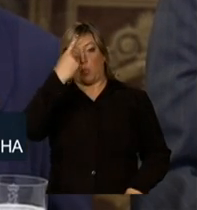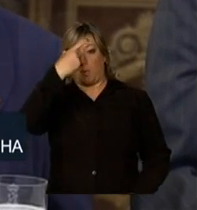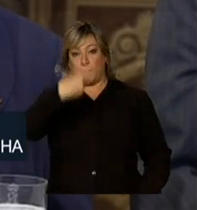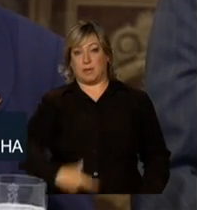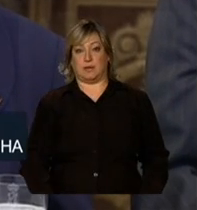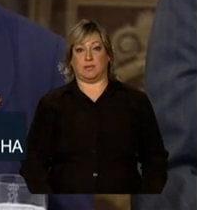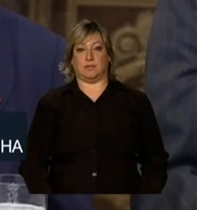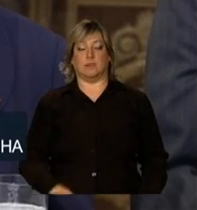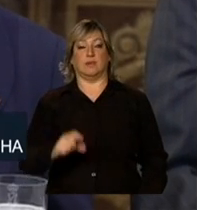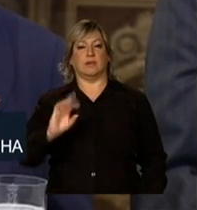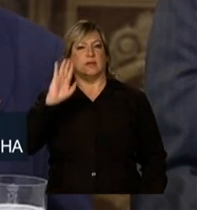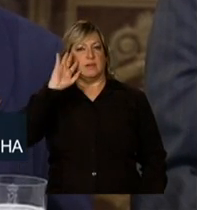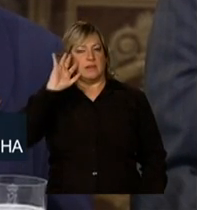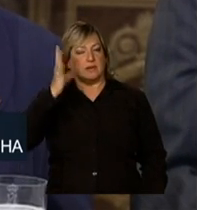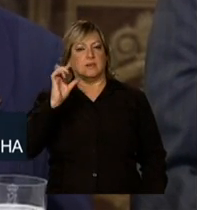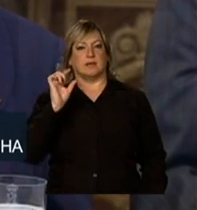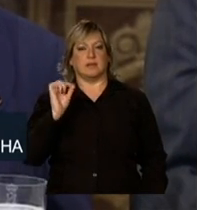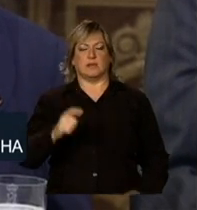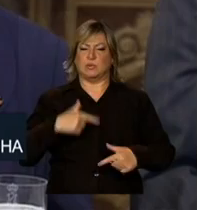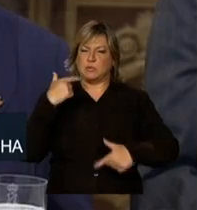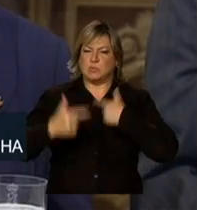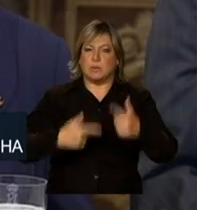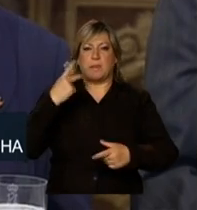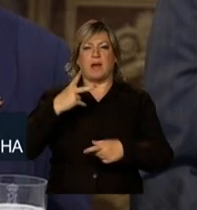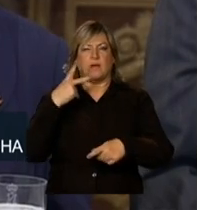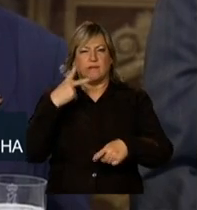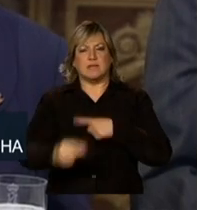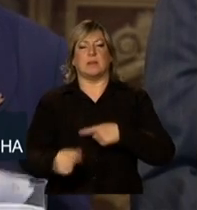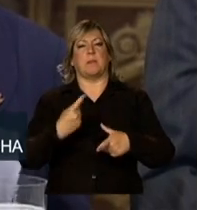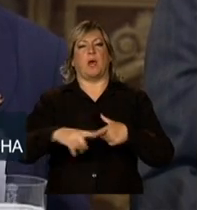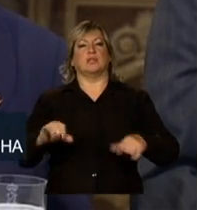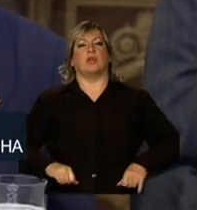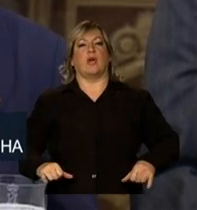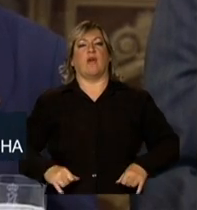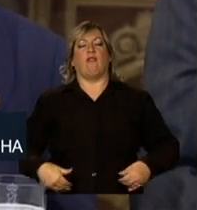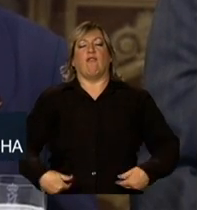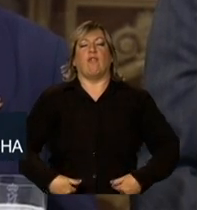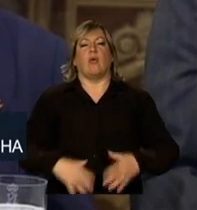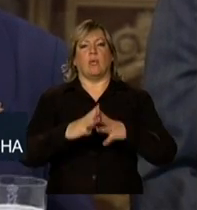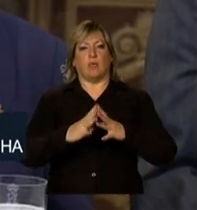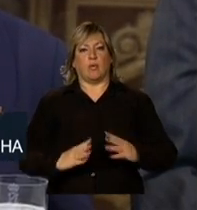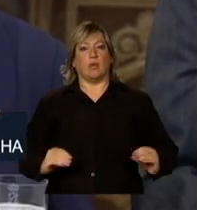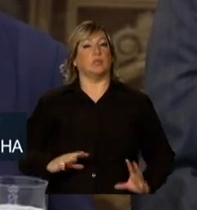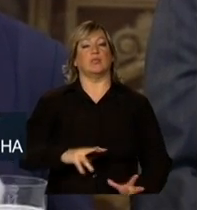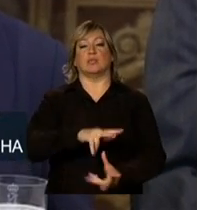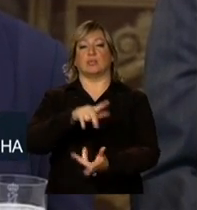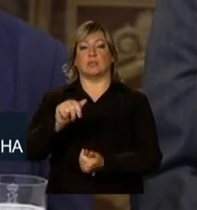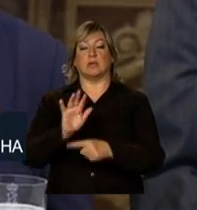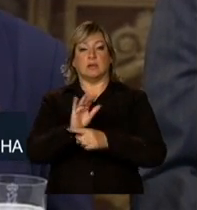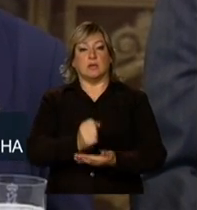à determinação no combate à fome e à pobreza no mundo, à proteção ao meio ambiente.